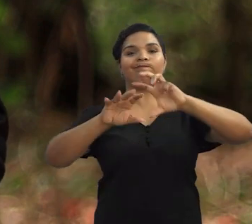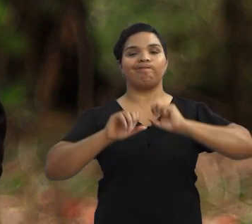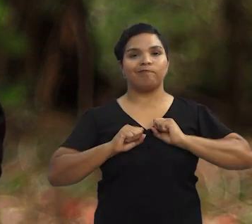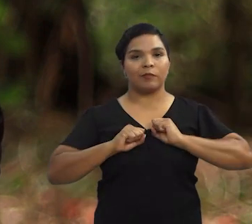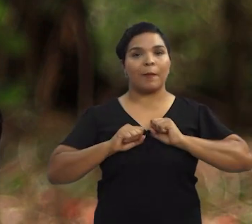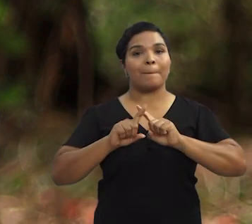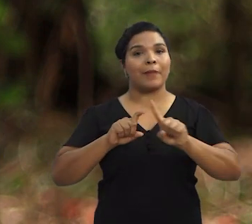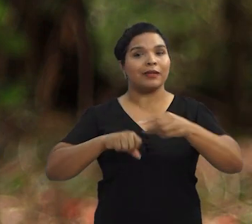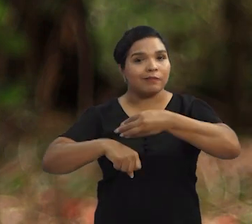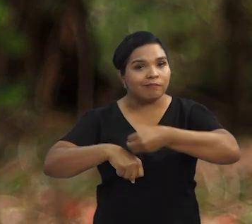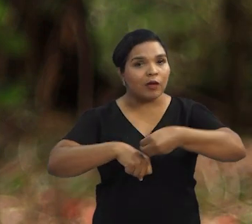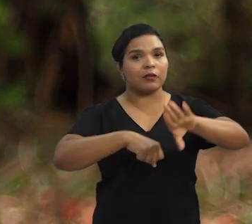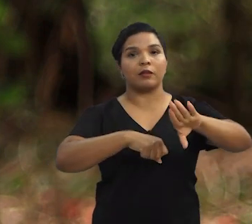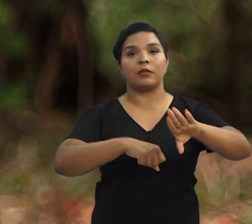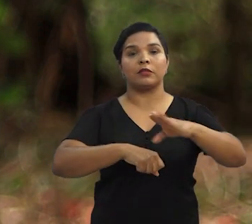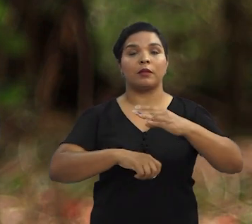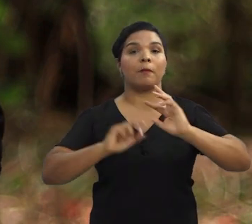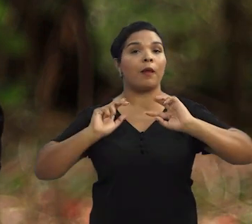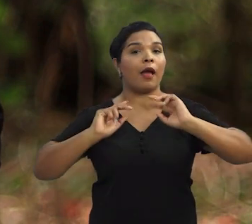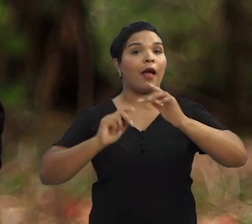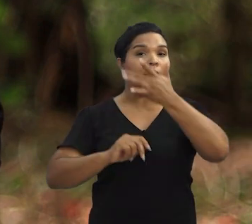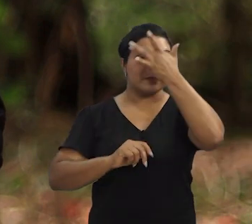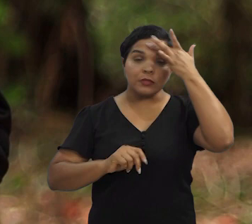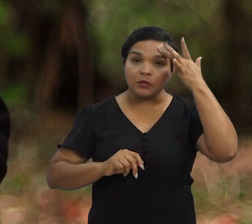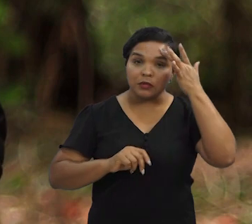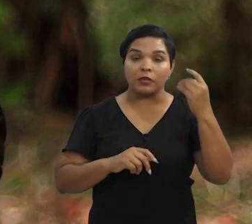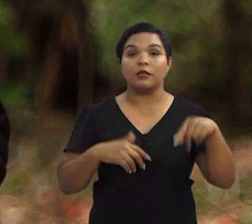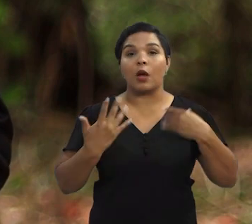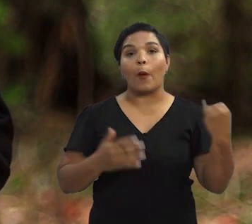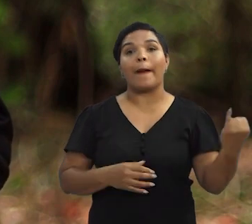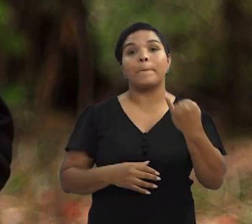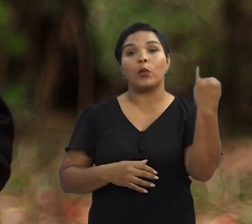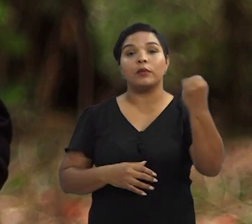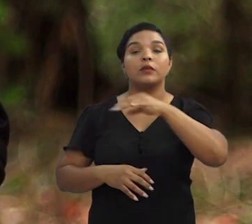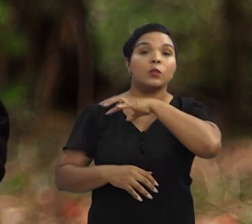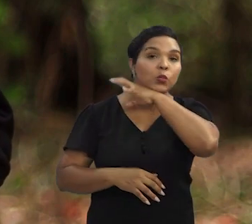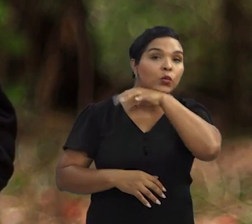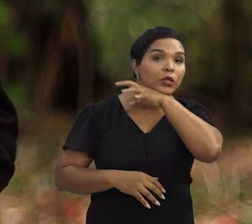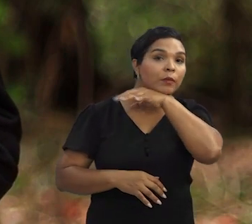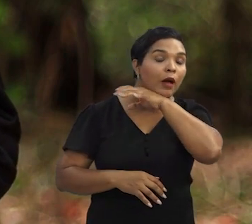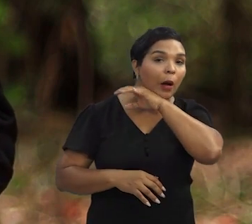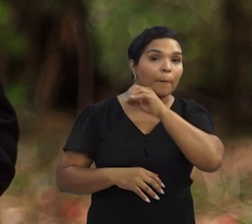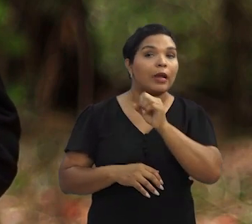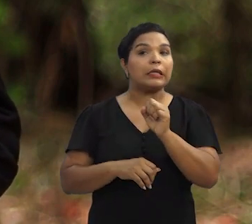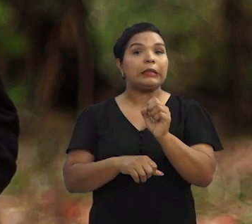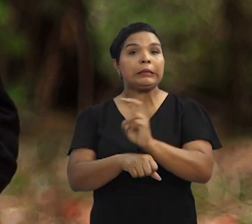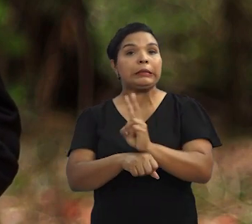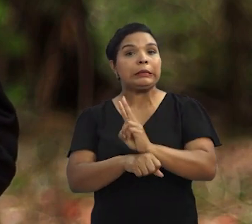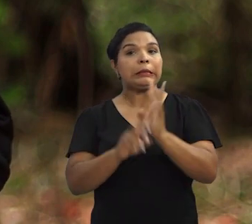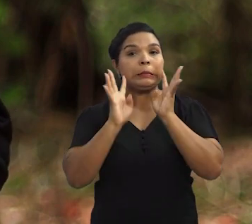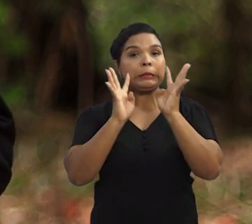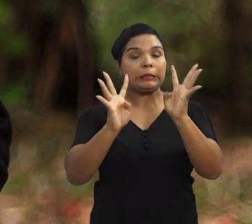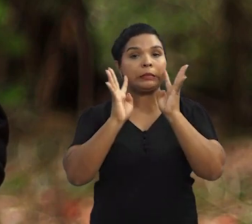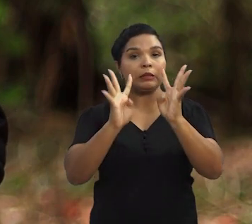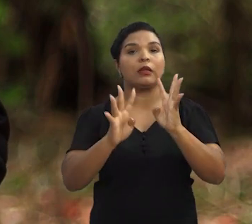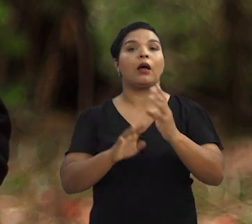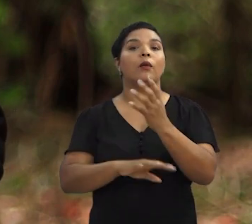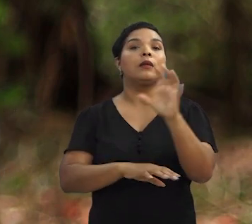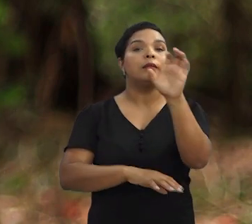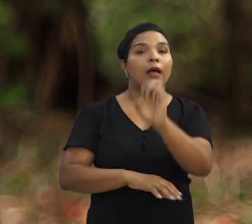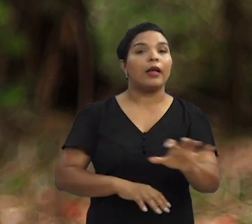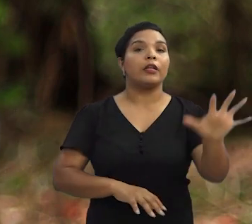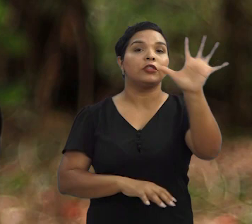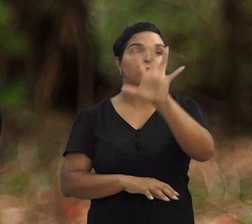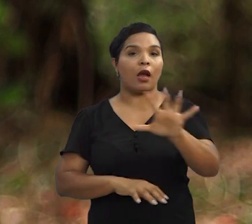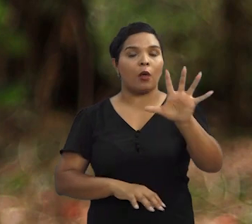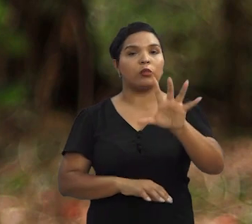adquire o vírus, mas não transmite a doença à espécie humana. Daí a importância deste animal, que serve para sinalizar a presença do vírus em uma